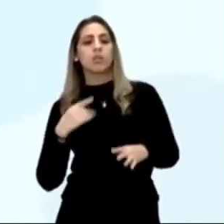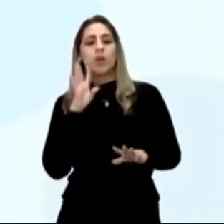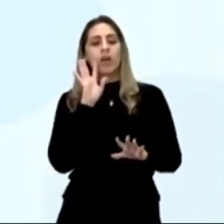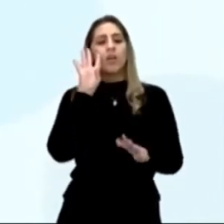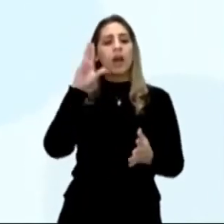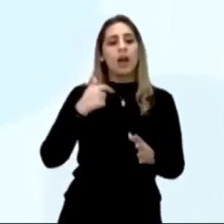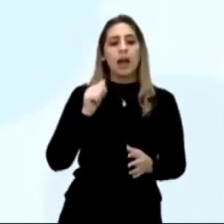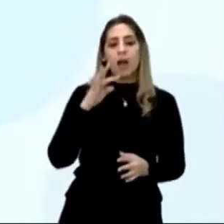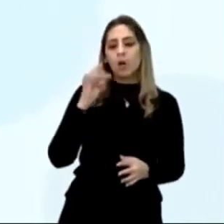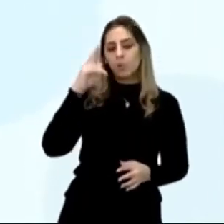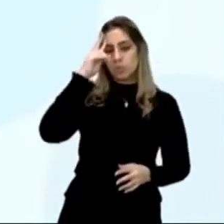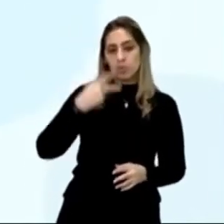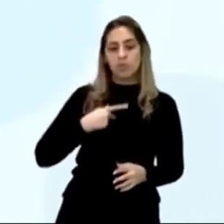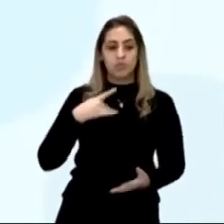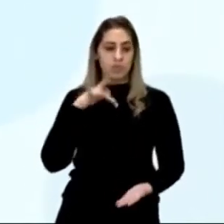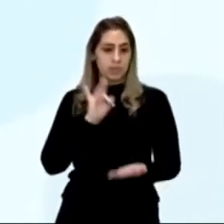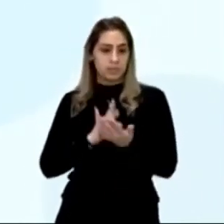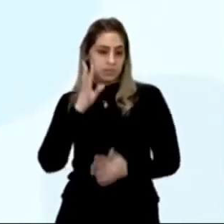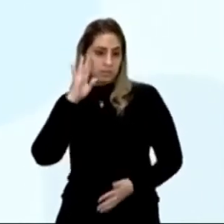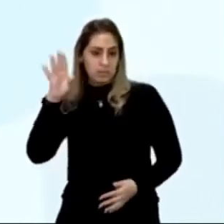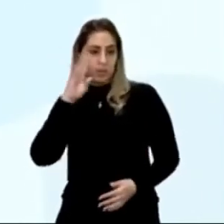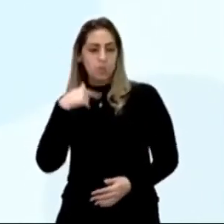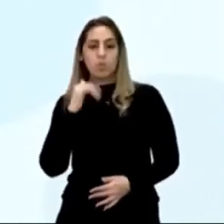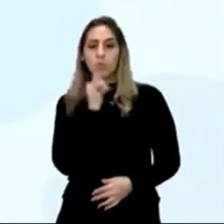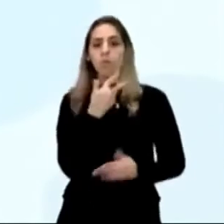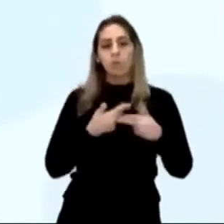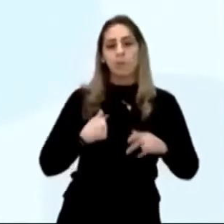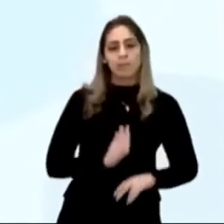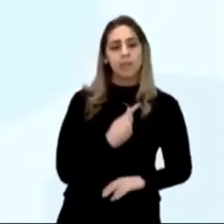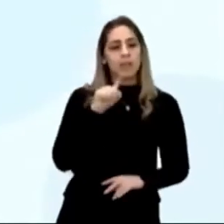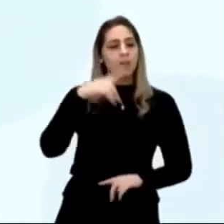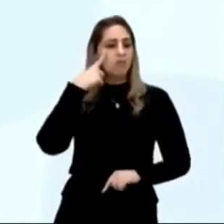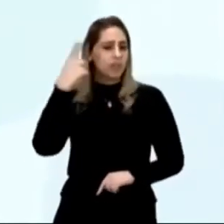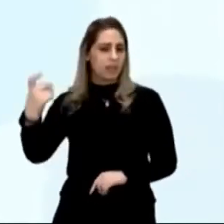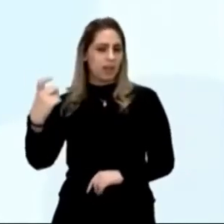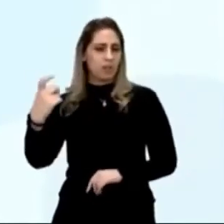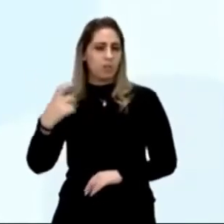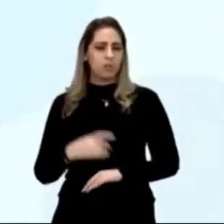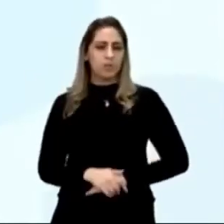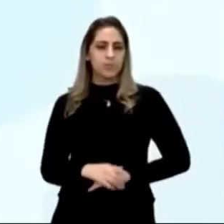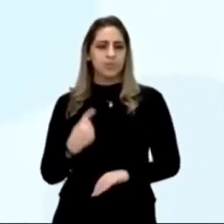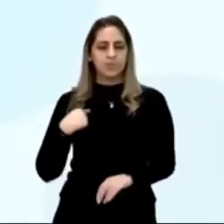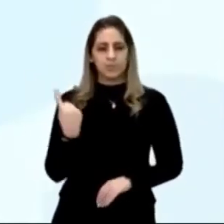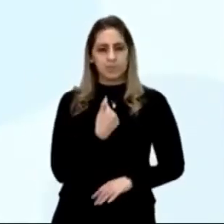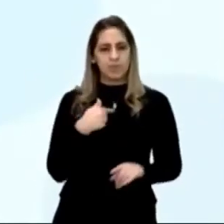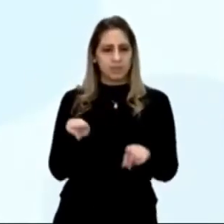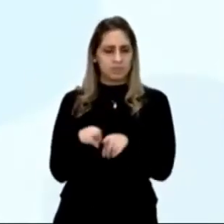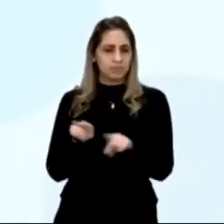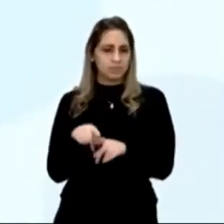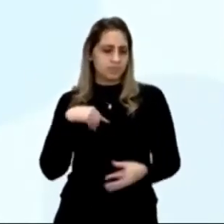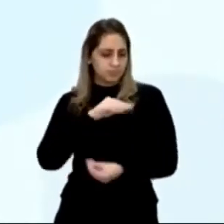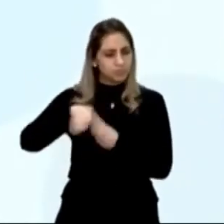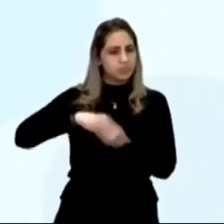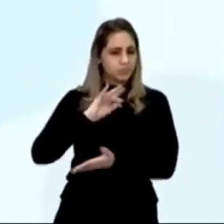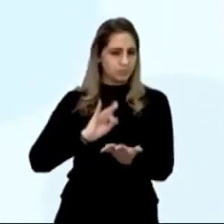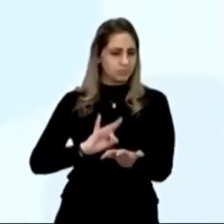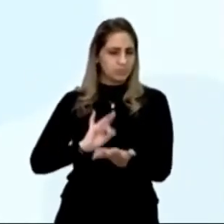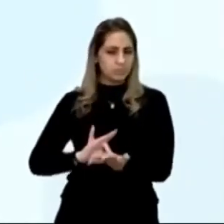Autoficção, ou seja, estou contando algo da minha vida, mas que é inventado, né, mas que também mistura com verdade.